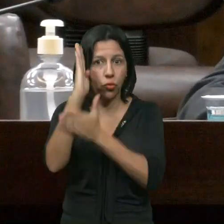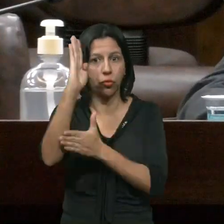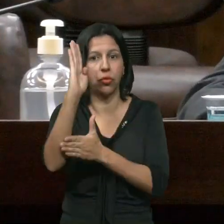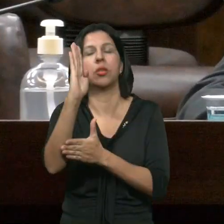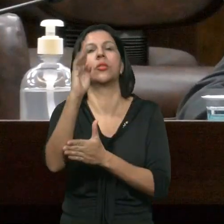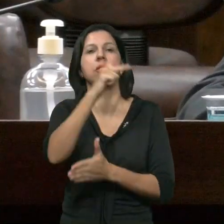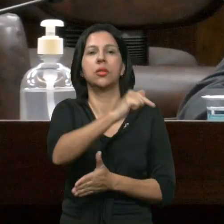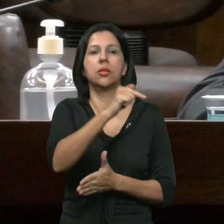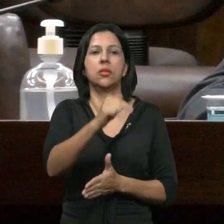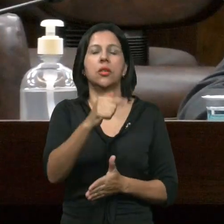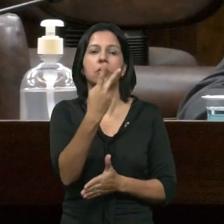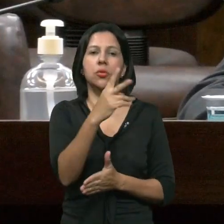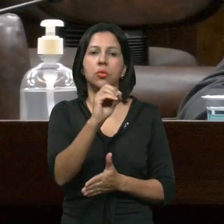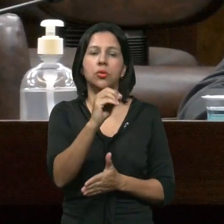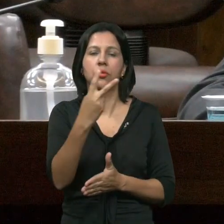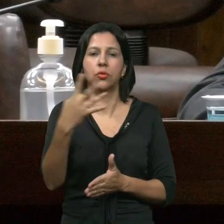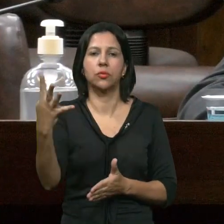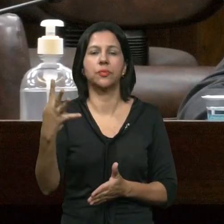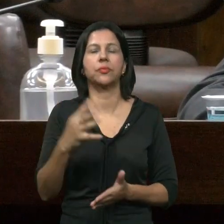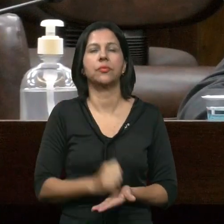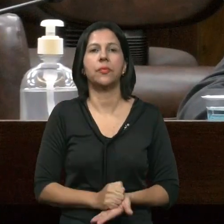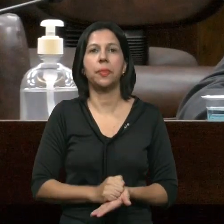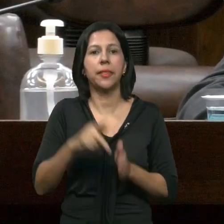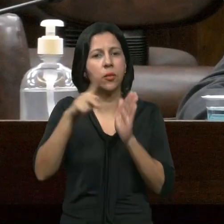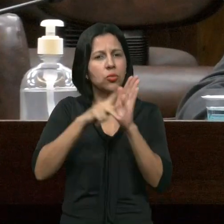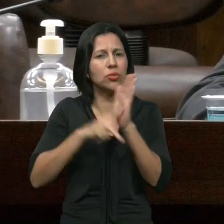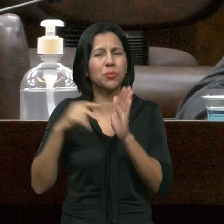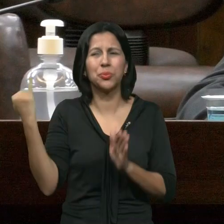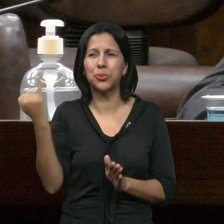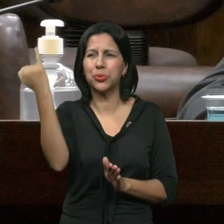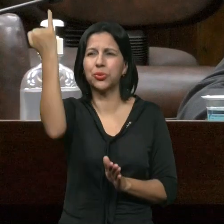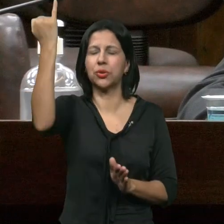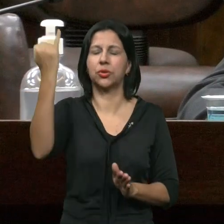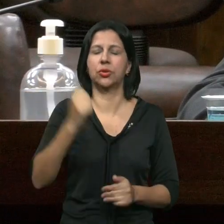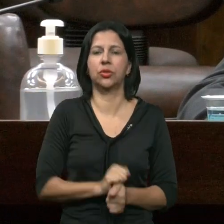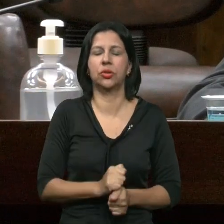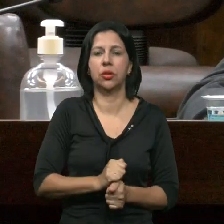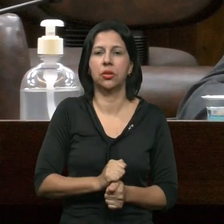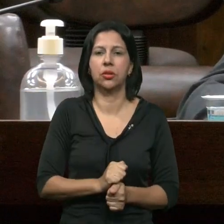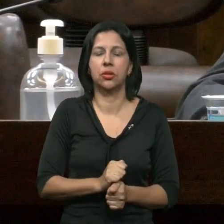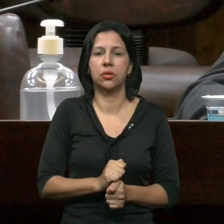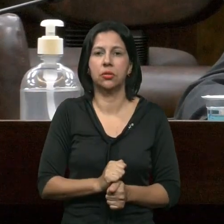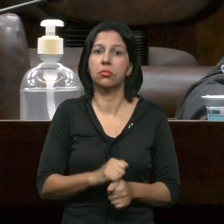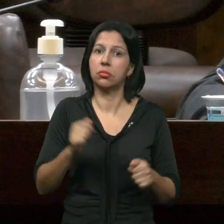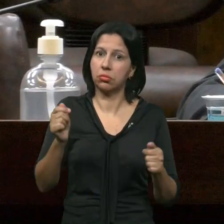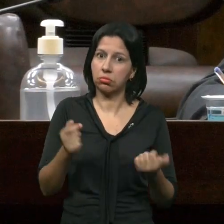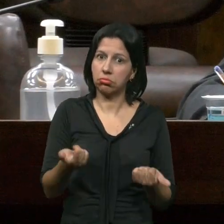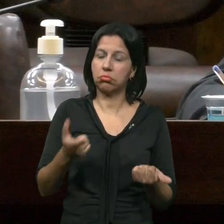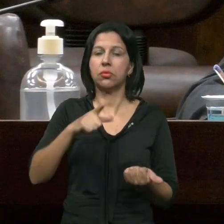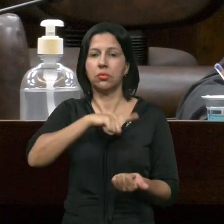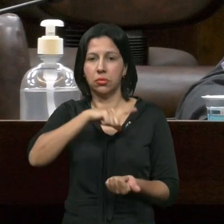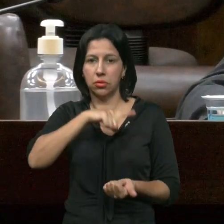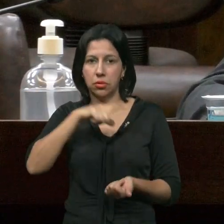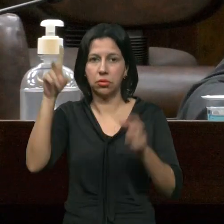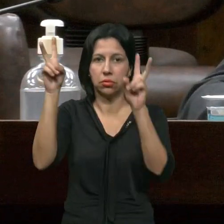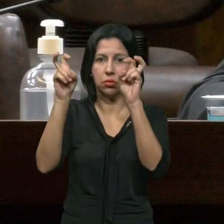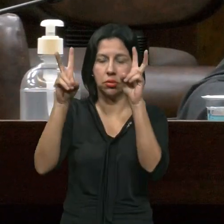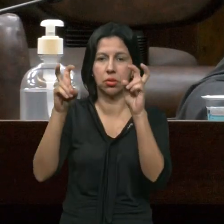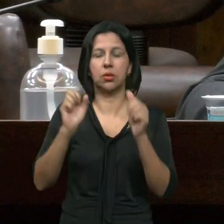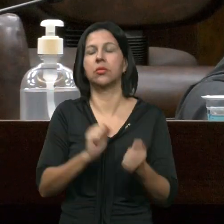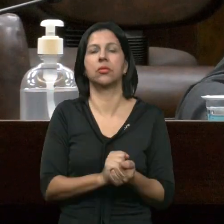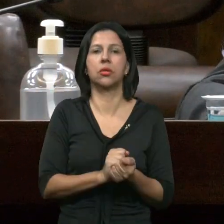O 77 2024 É Um Projeto Importante Que Inclusive Fazemos Em Sessão Extraordinária